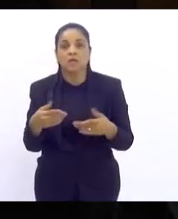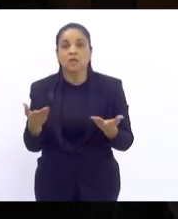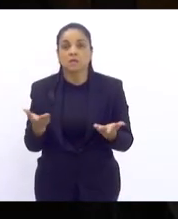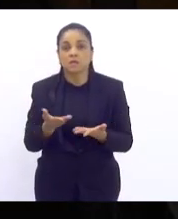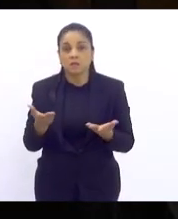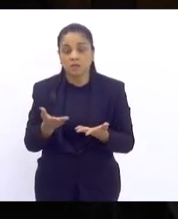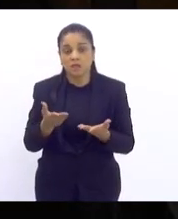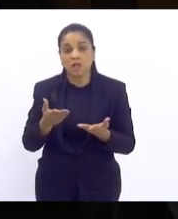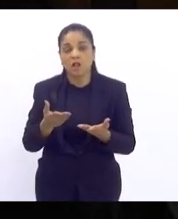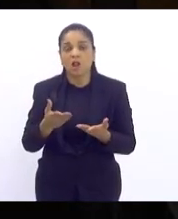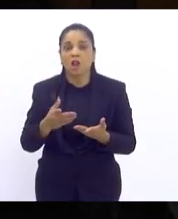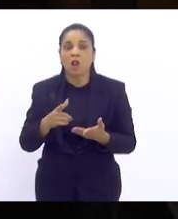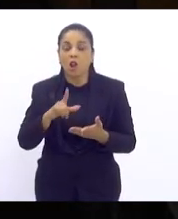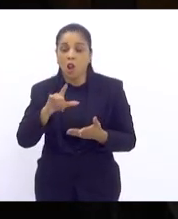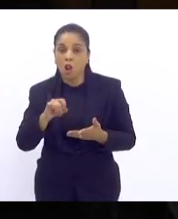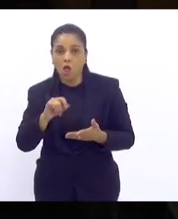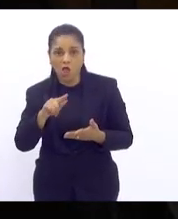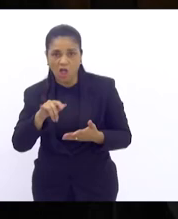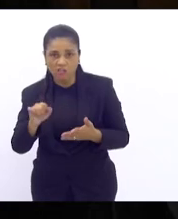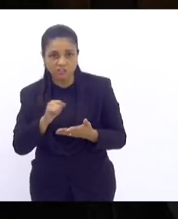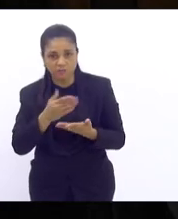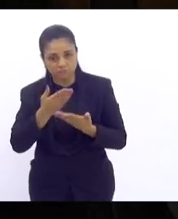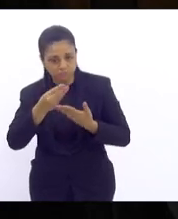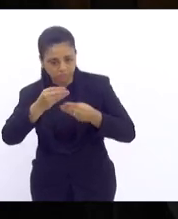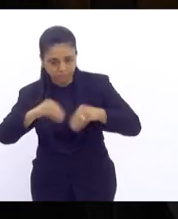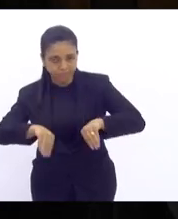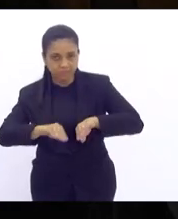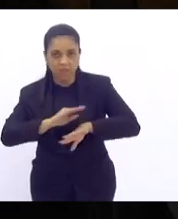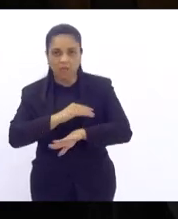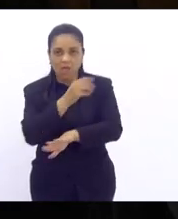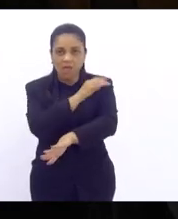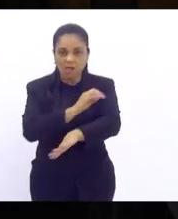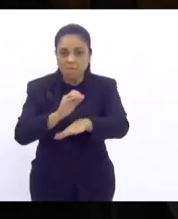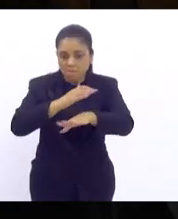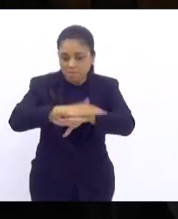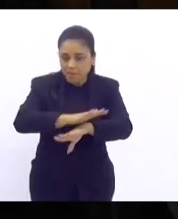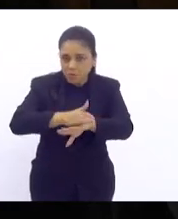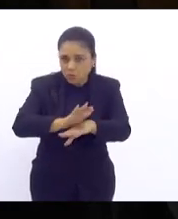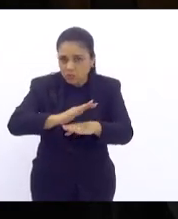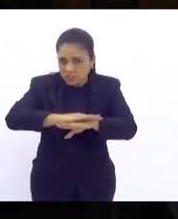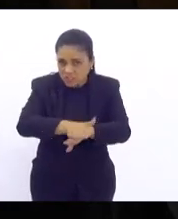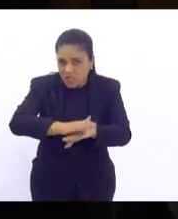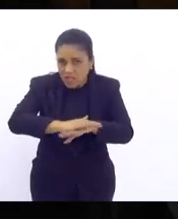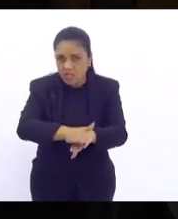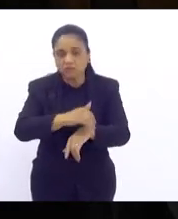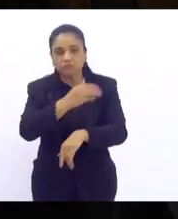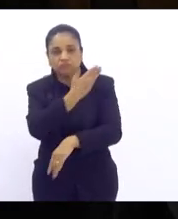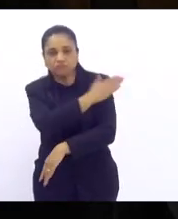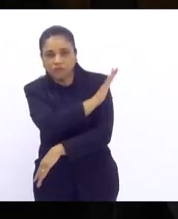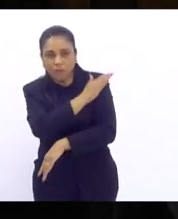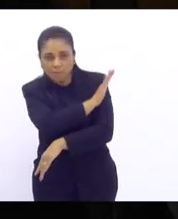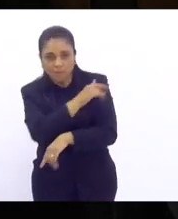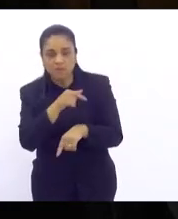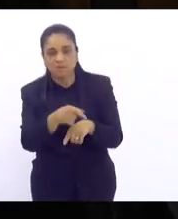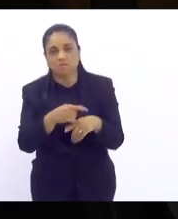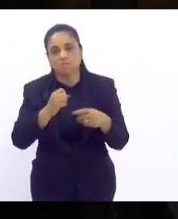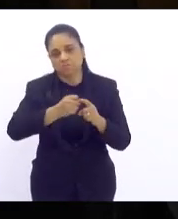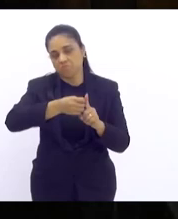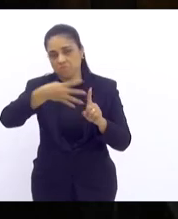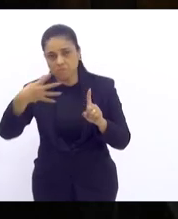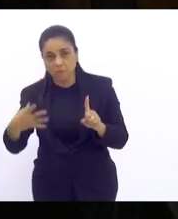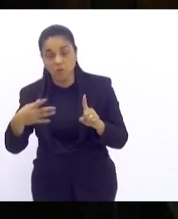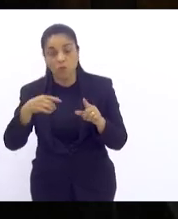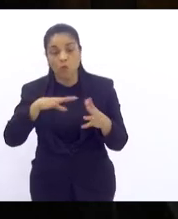de uma lógica de preconceito de machismo misoginia racismo LGBTfobia então o mundo do trabalho